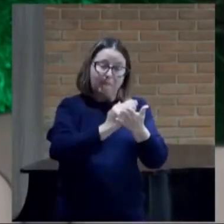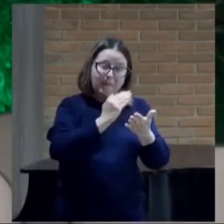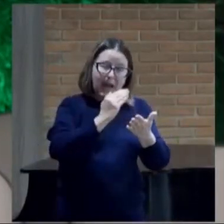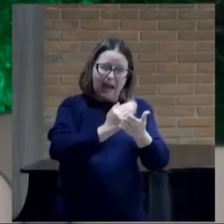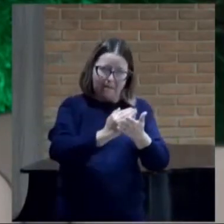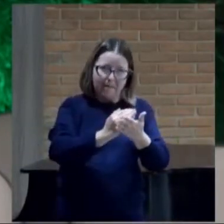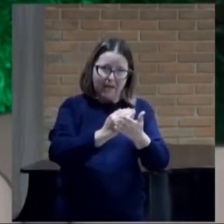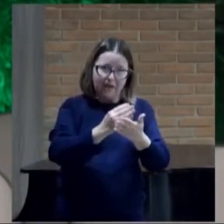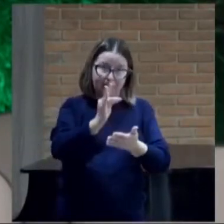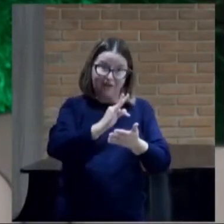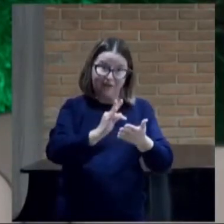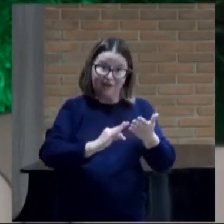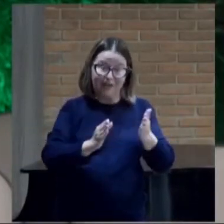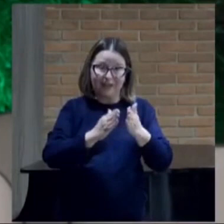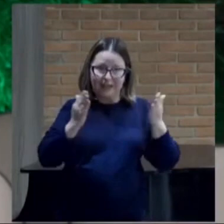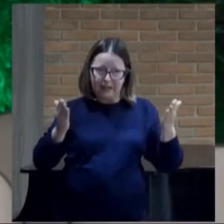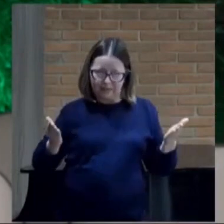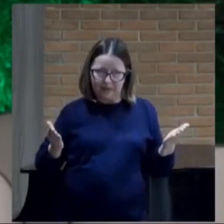Do Salmo